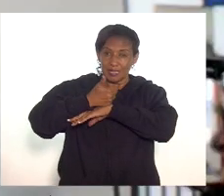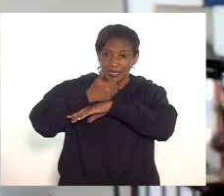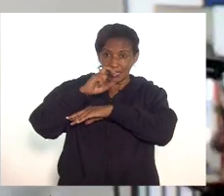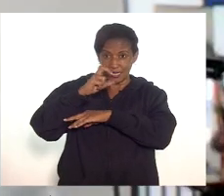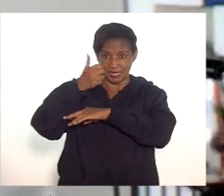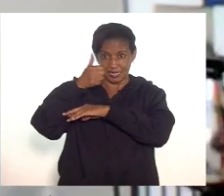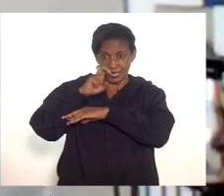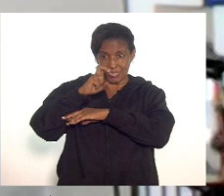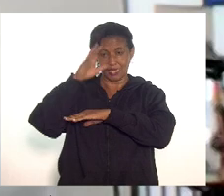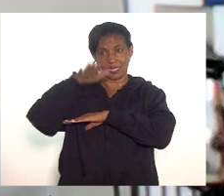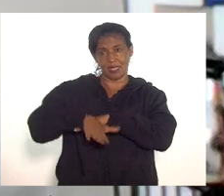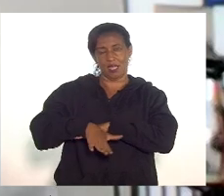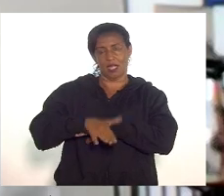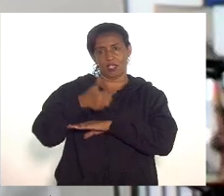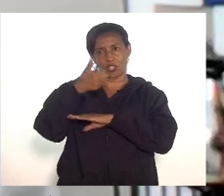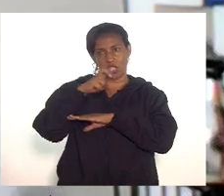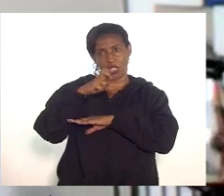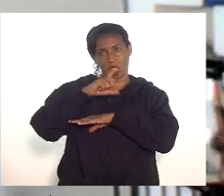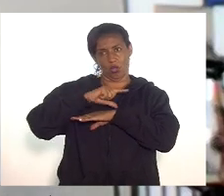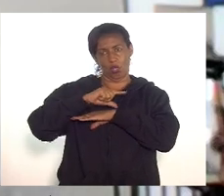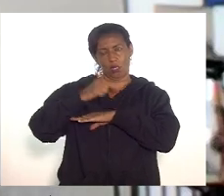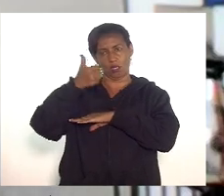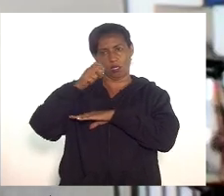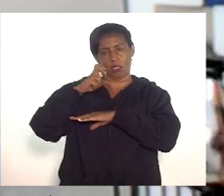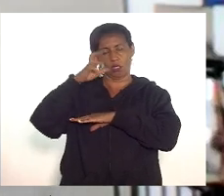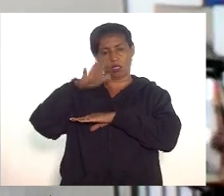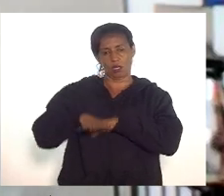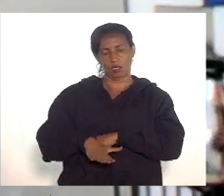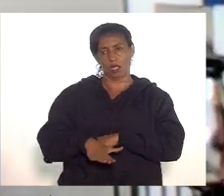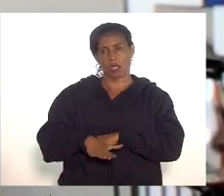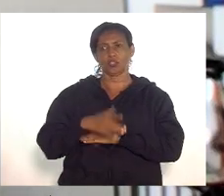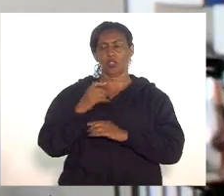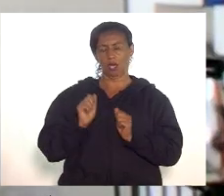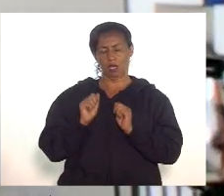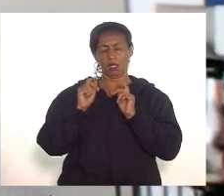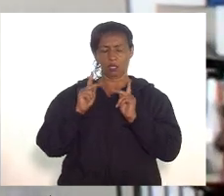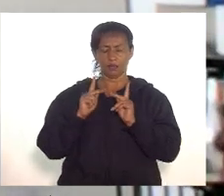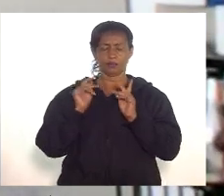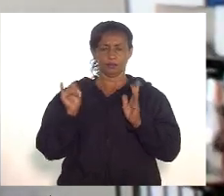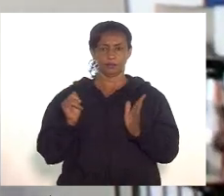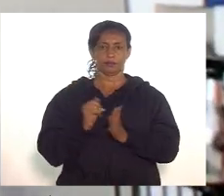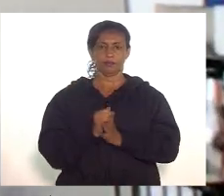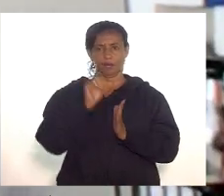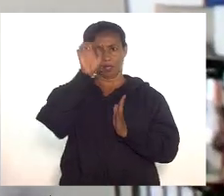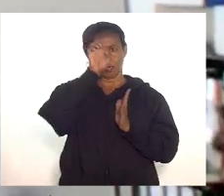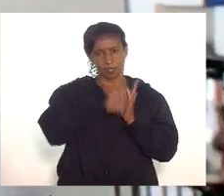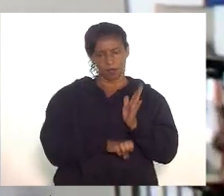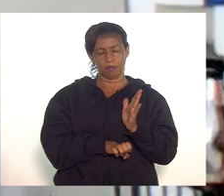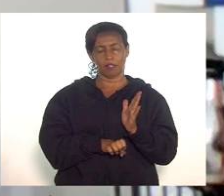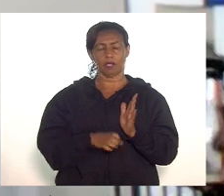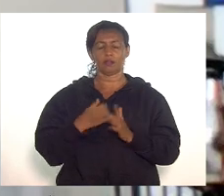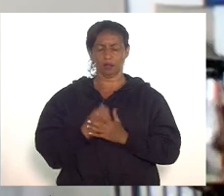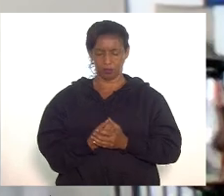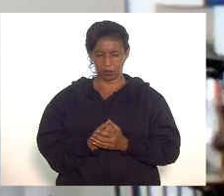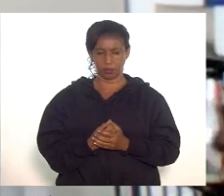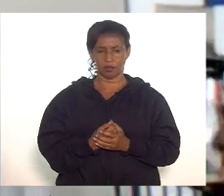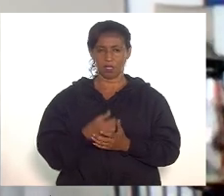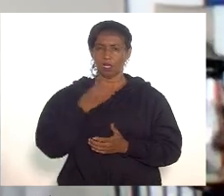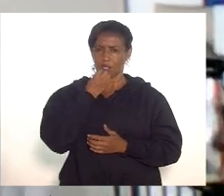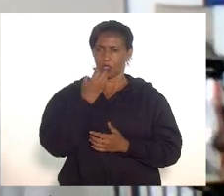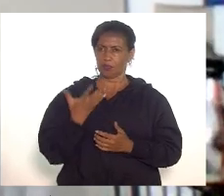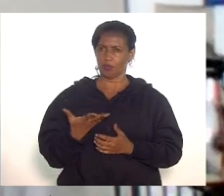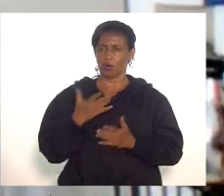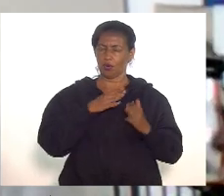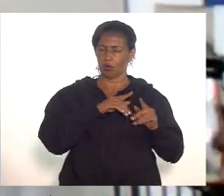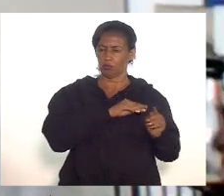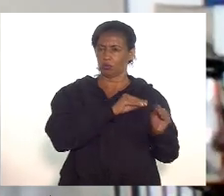ótimo. Então, isso pareceu favorável com emendas e as pertinentes estender esse período de emendas